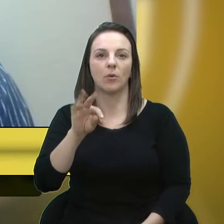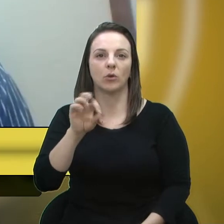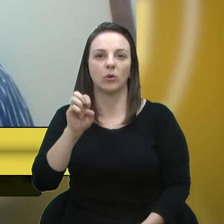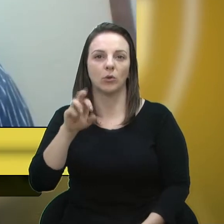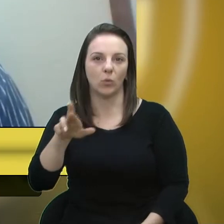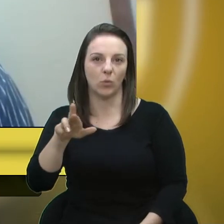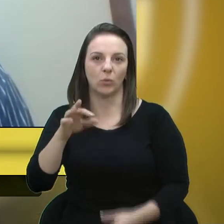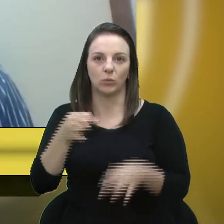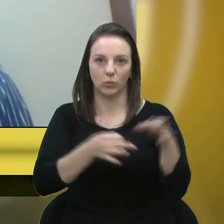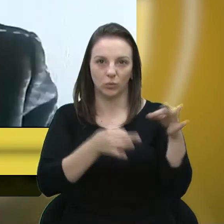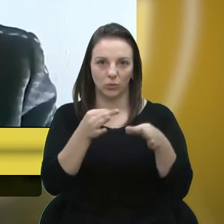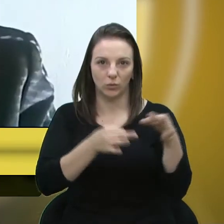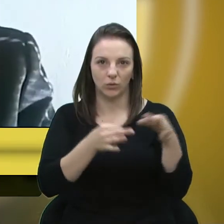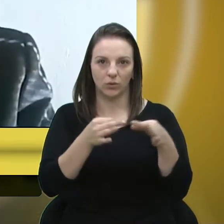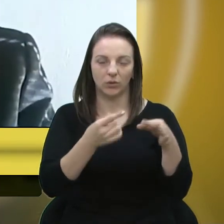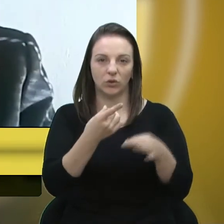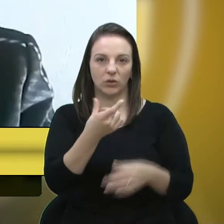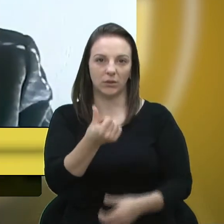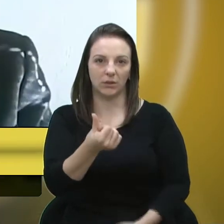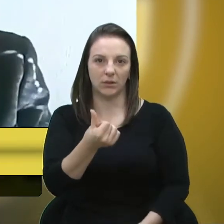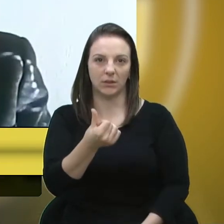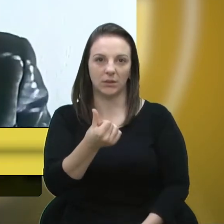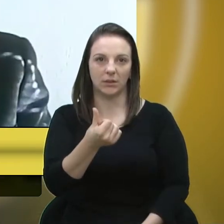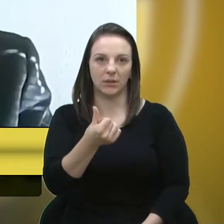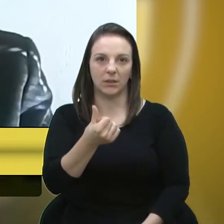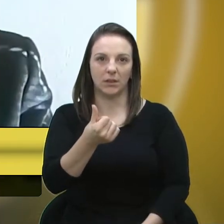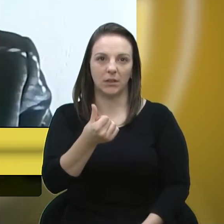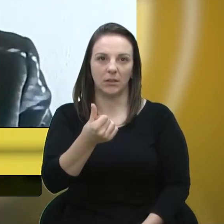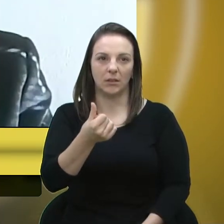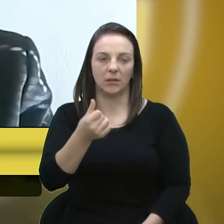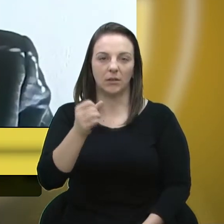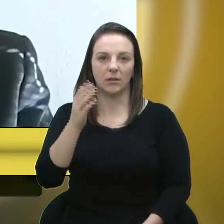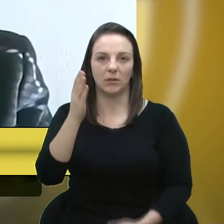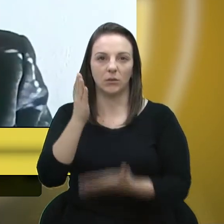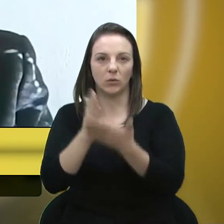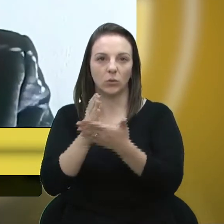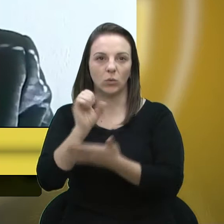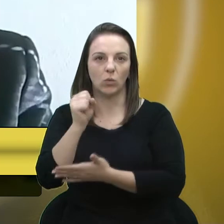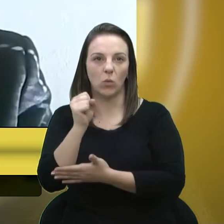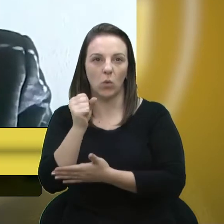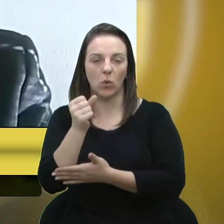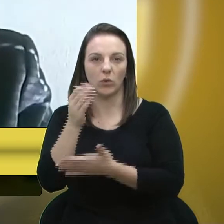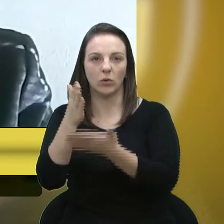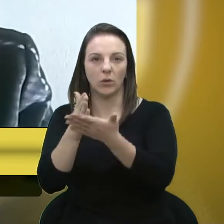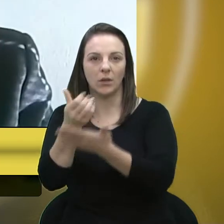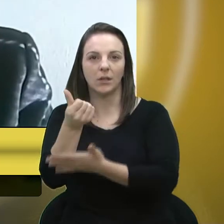De 16 de 8 de 74 a 16 de 8 de 98, quando se aposentou.